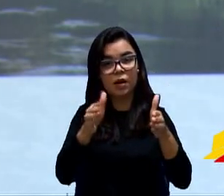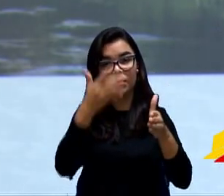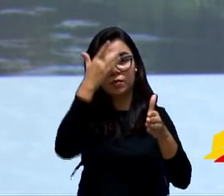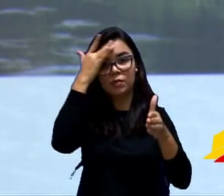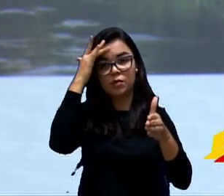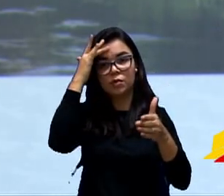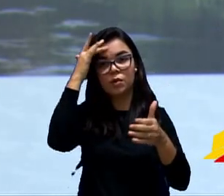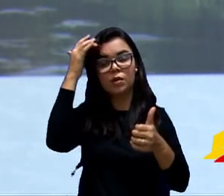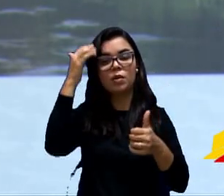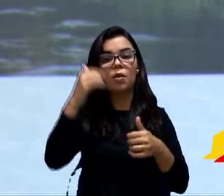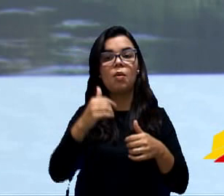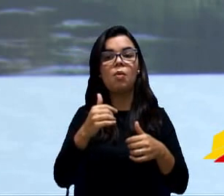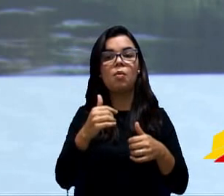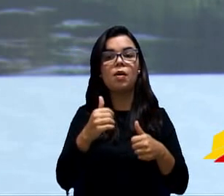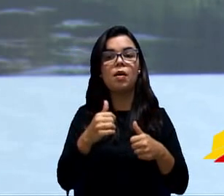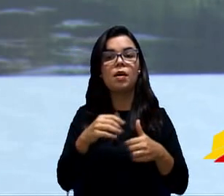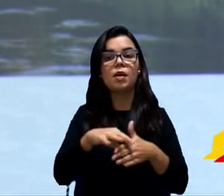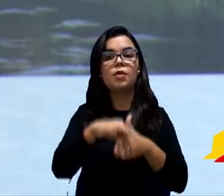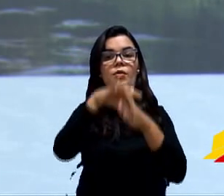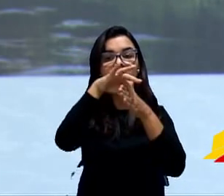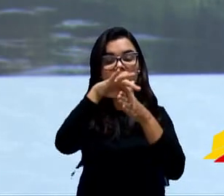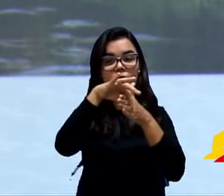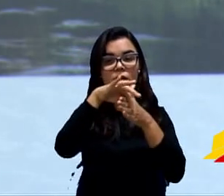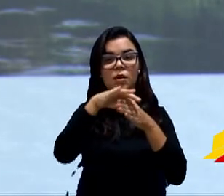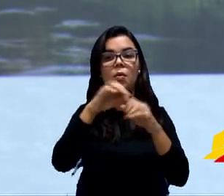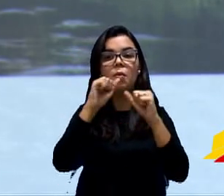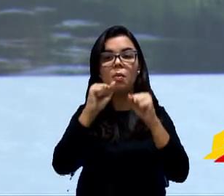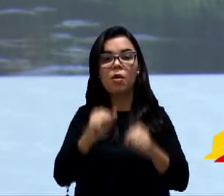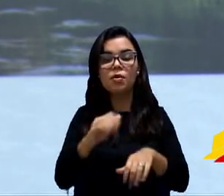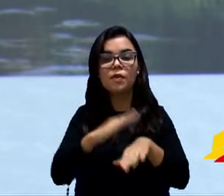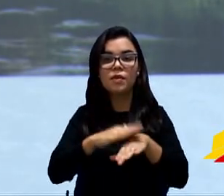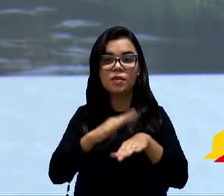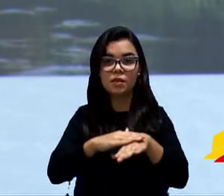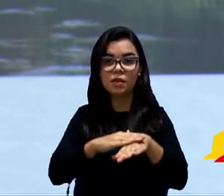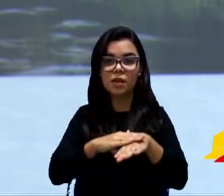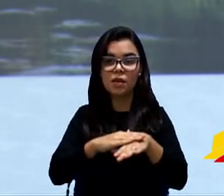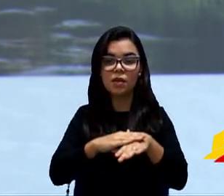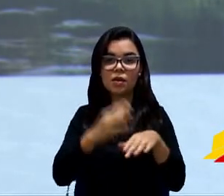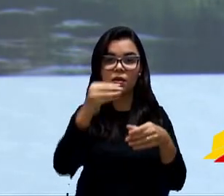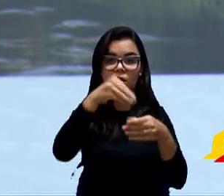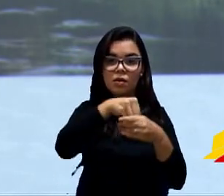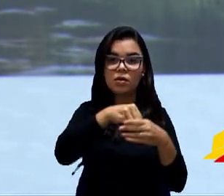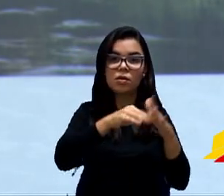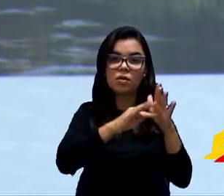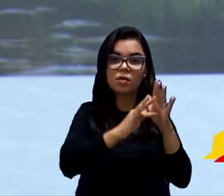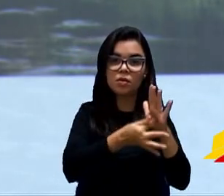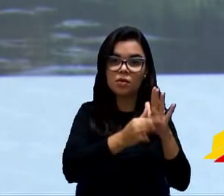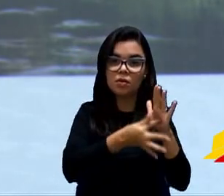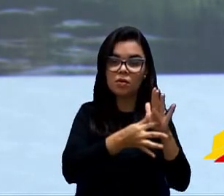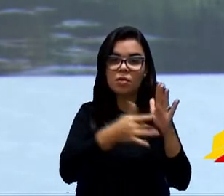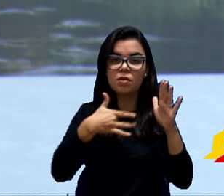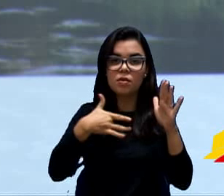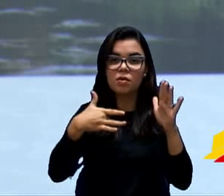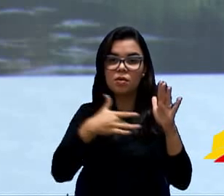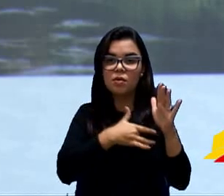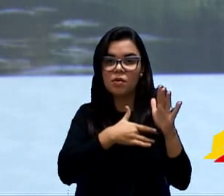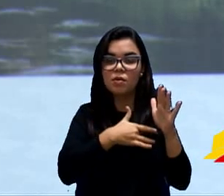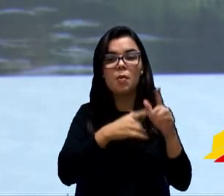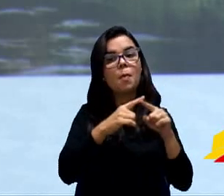também possam fazer convênio com a Fundação Saúde,